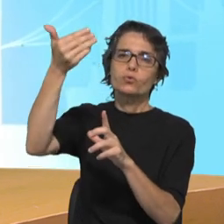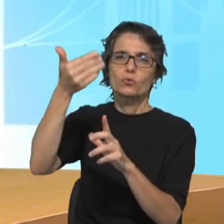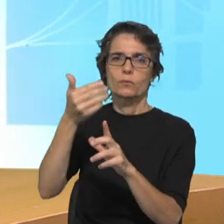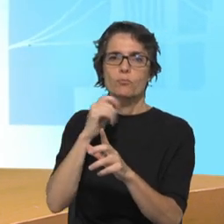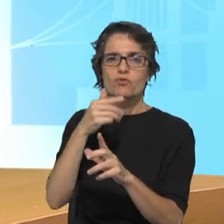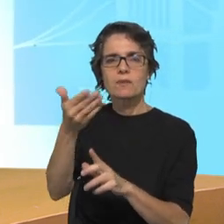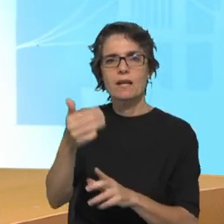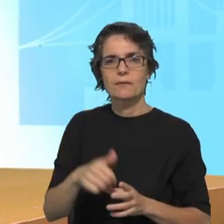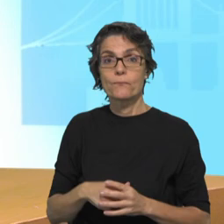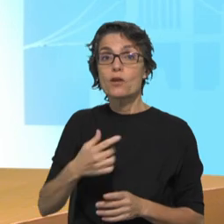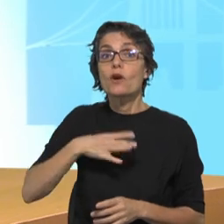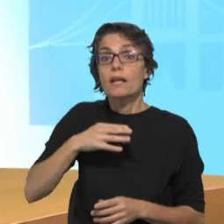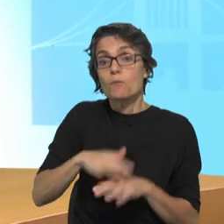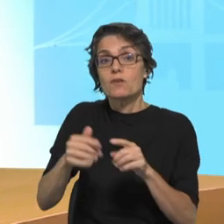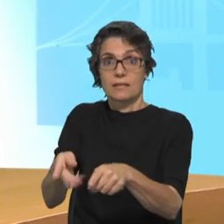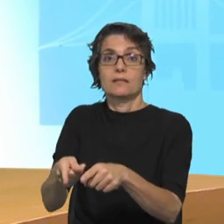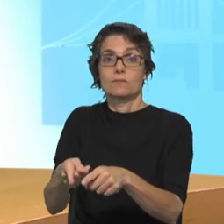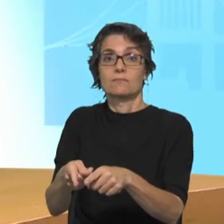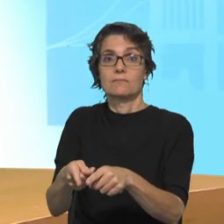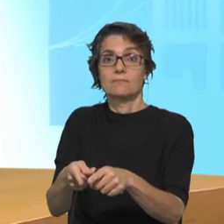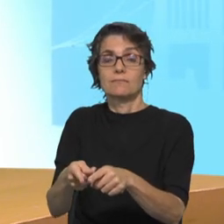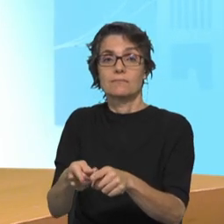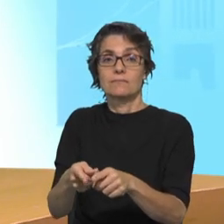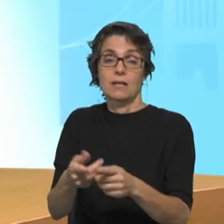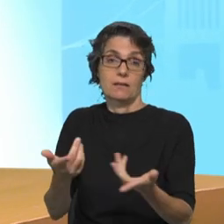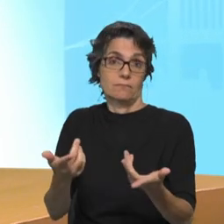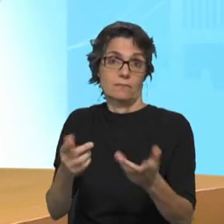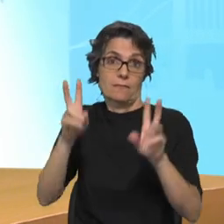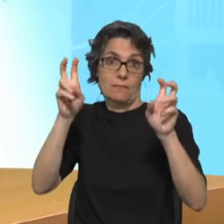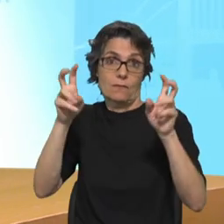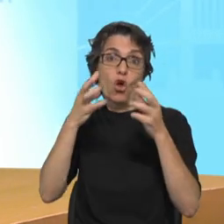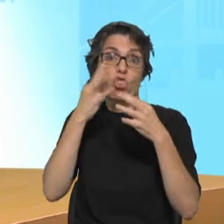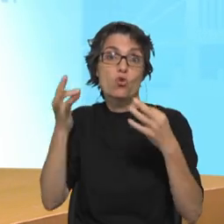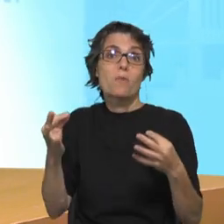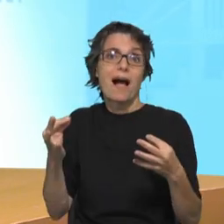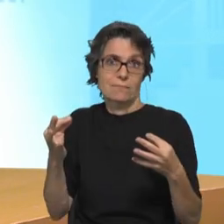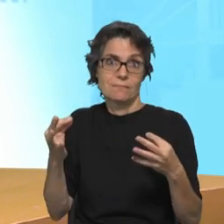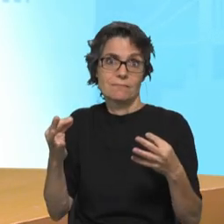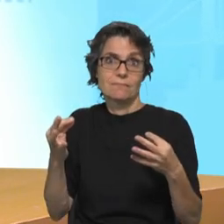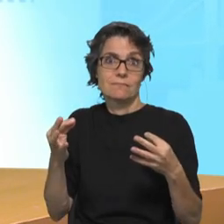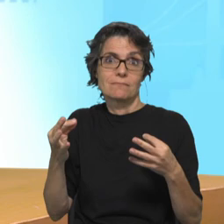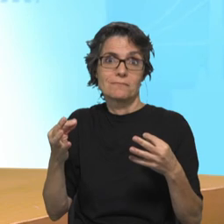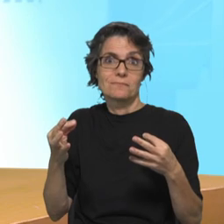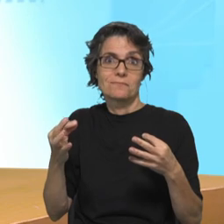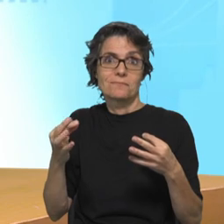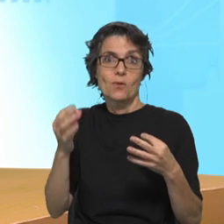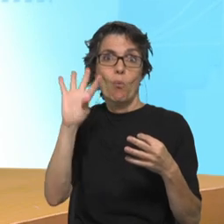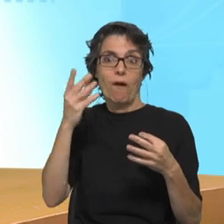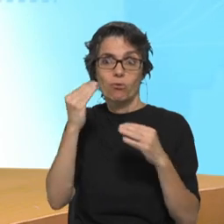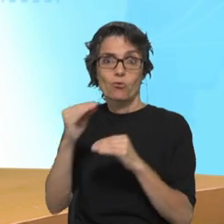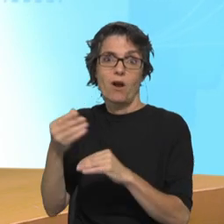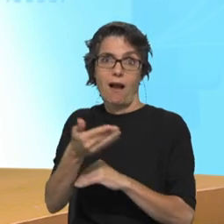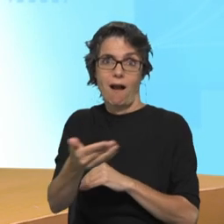desejamos fazer, como seria normal que acontecesse em todos os processos educativos.